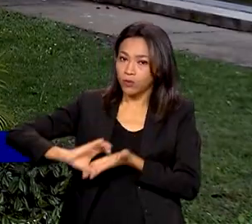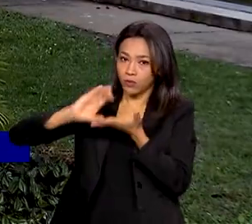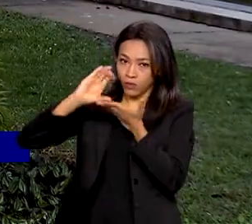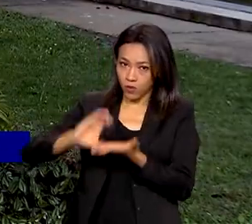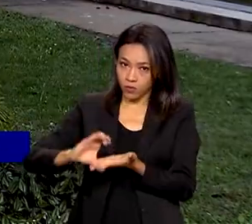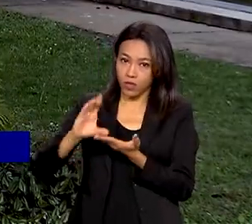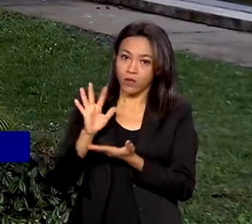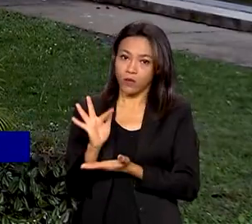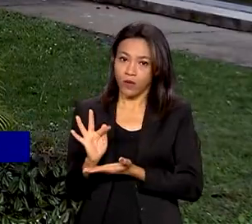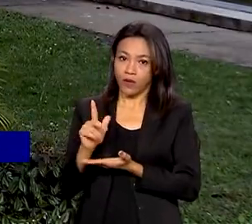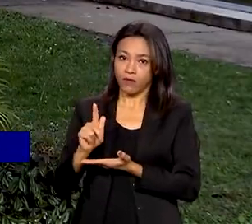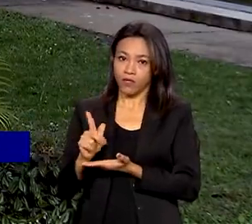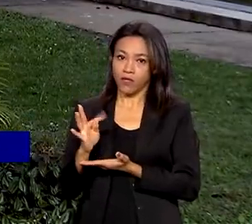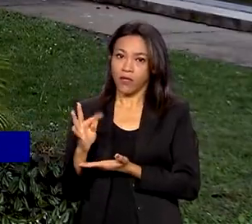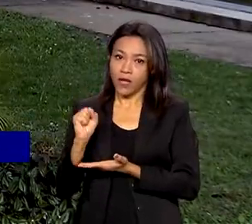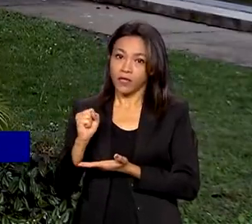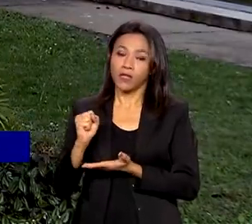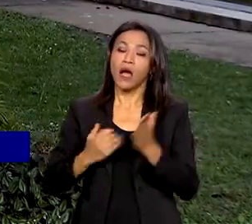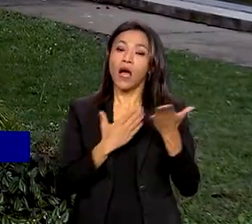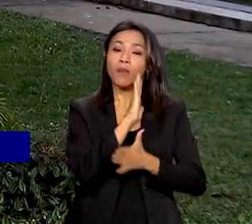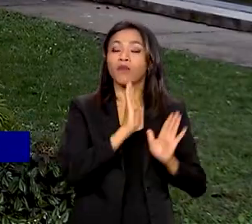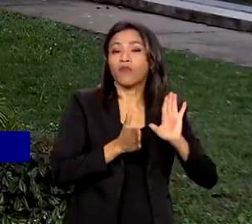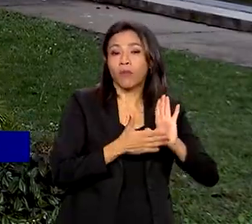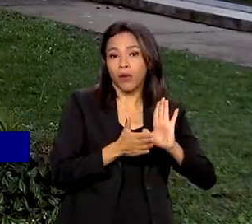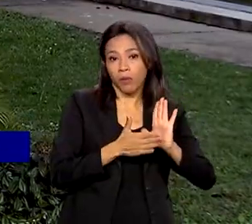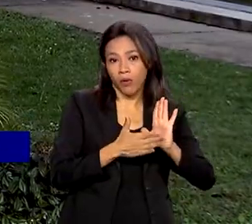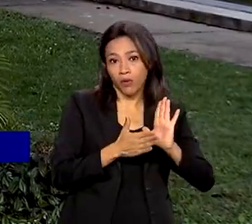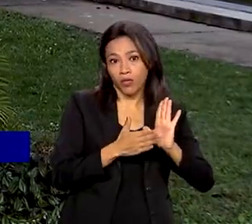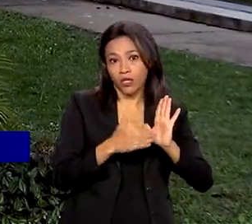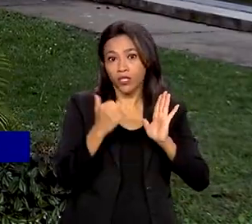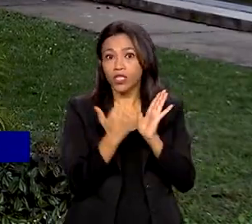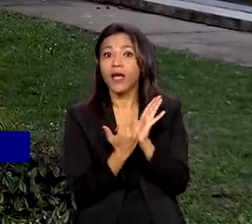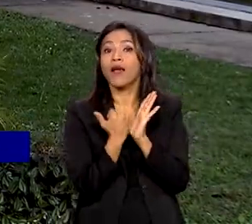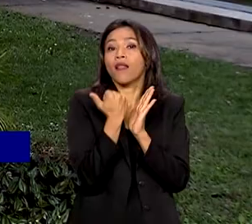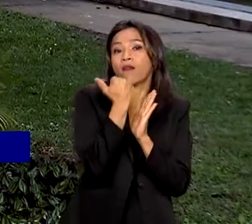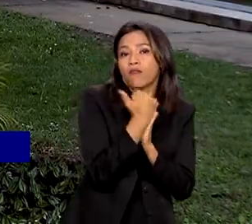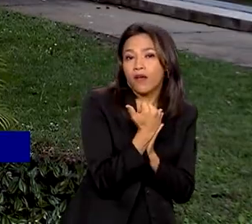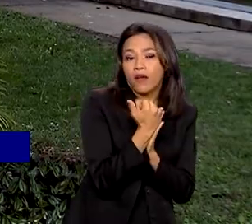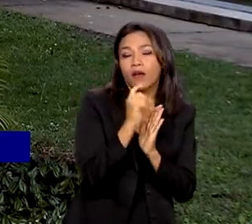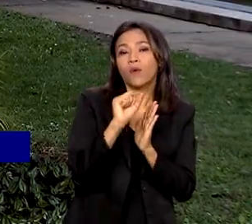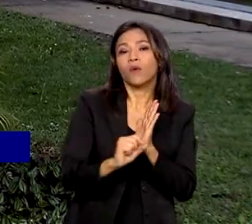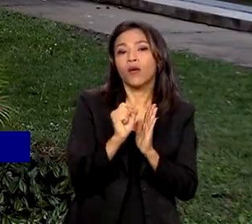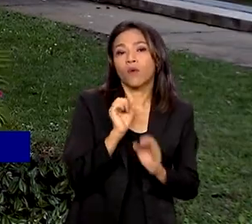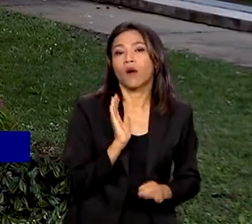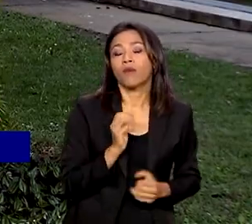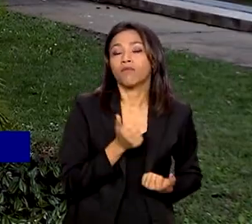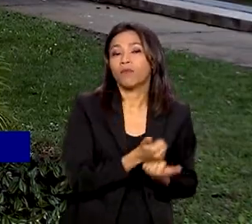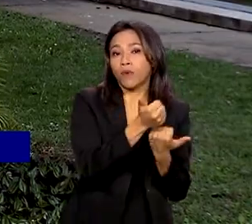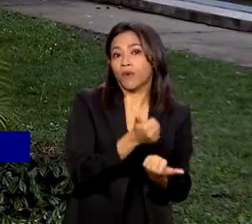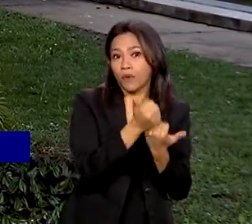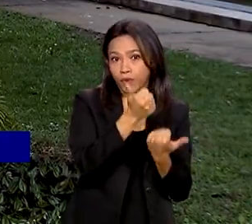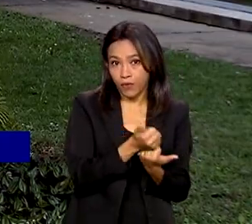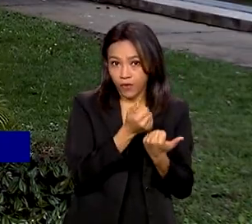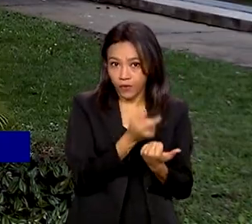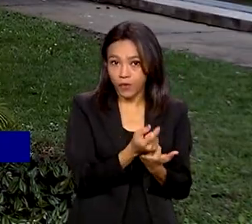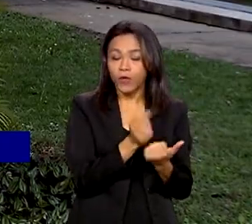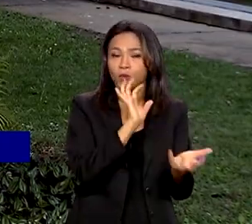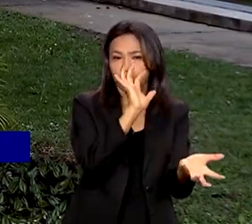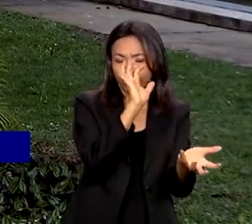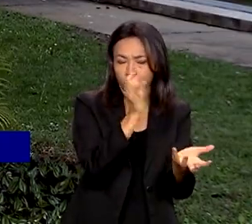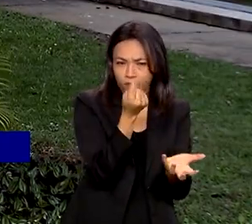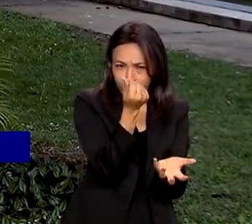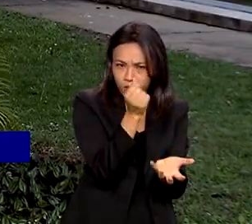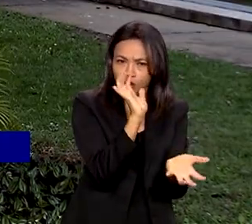ainda a proposta do governo de elevar o subsídio, ou seja, o auxílio financeiro das faixas 1 e 2